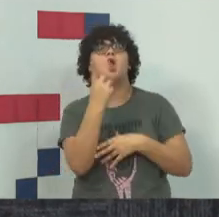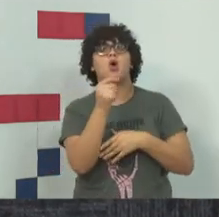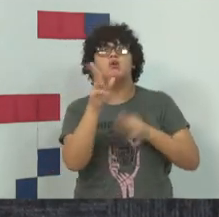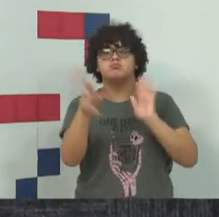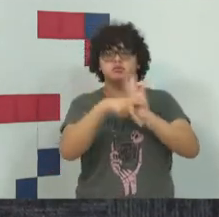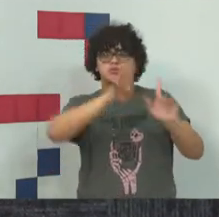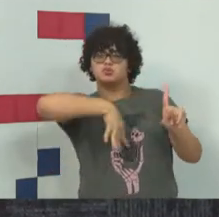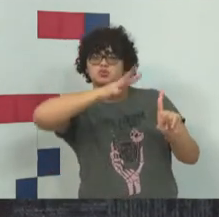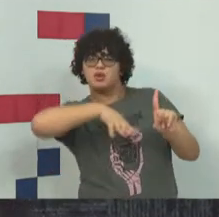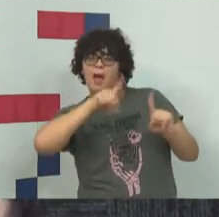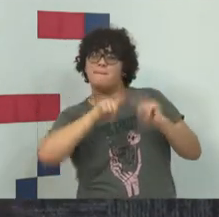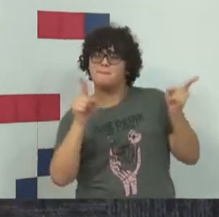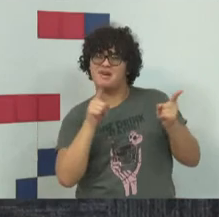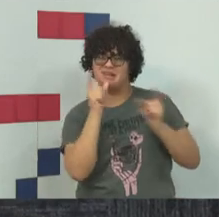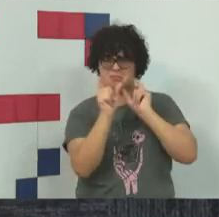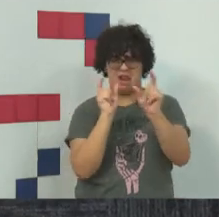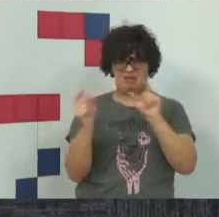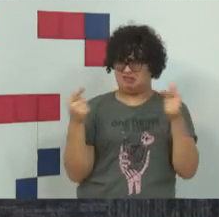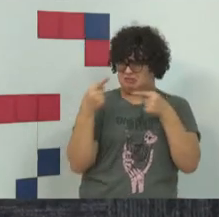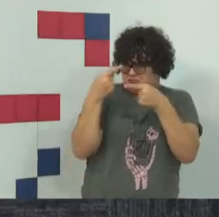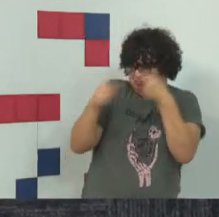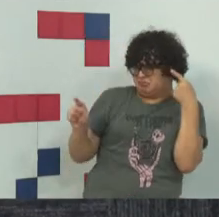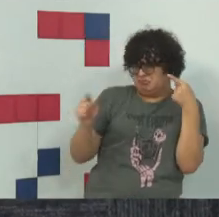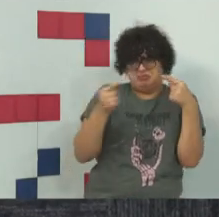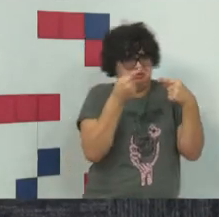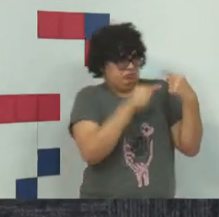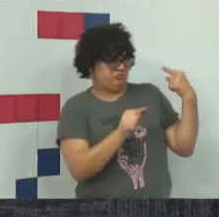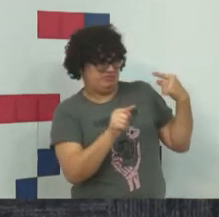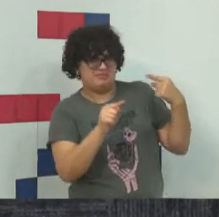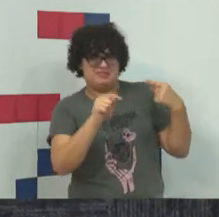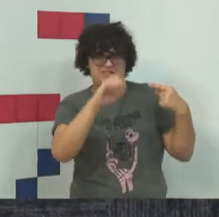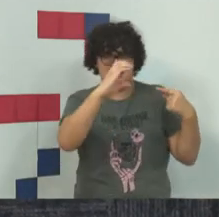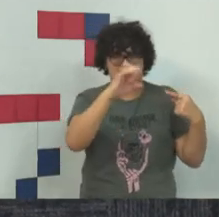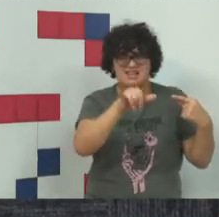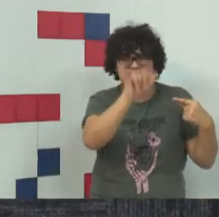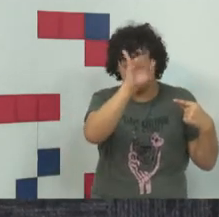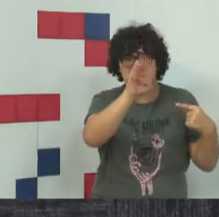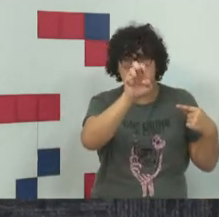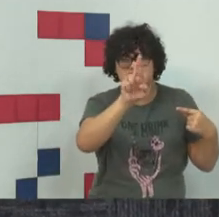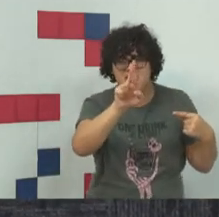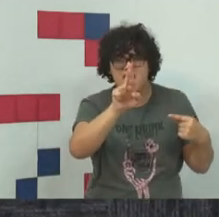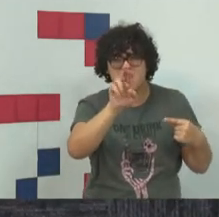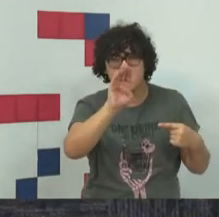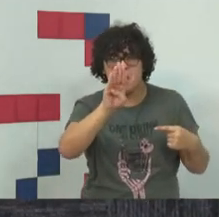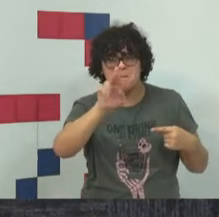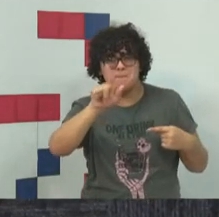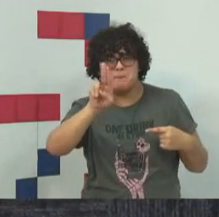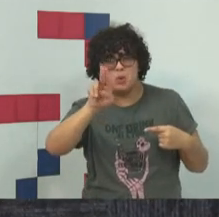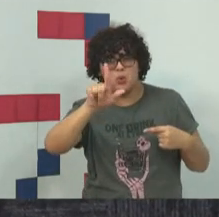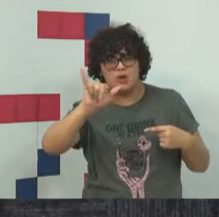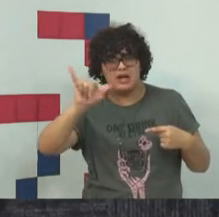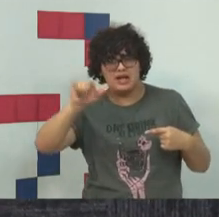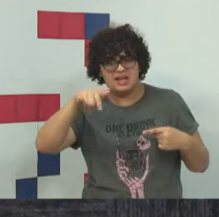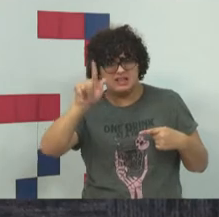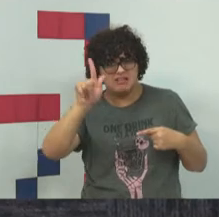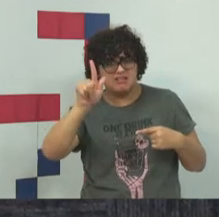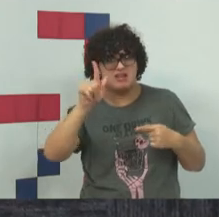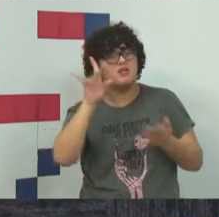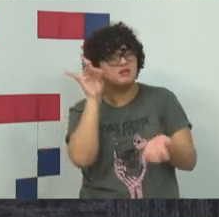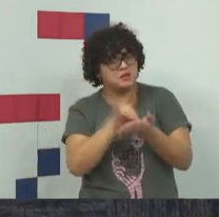muito mal trazidos para a legislação brasileira. Cyberbullying, o que é de verdade, não está na legislação brasileira.